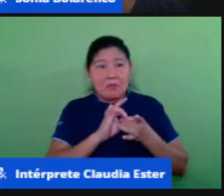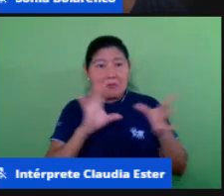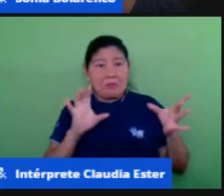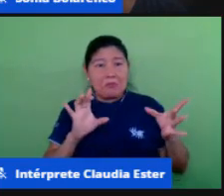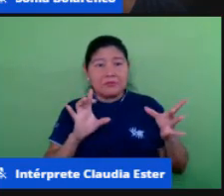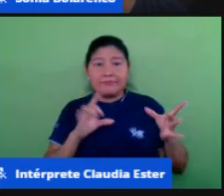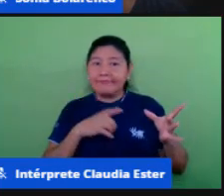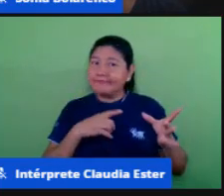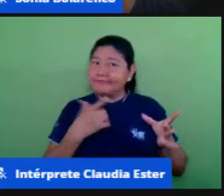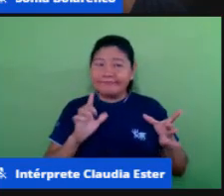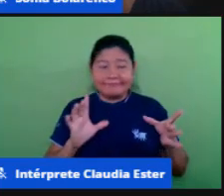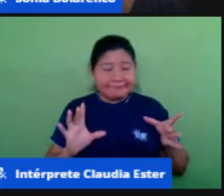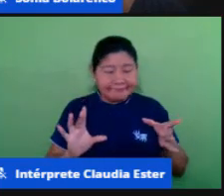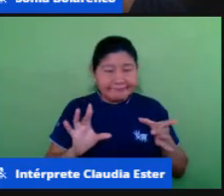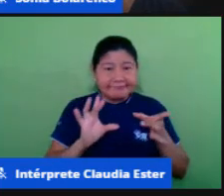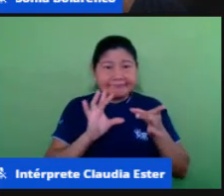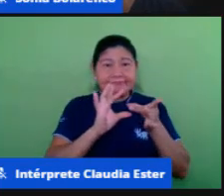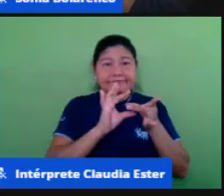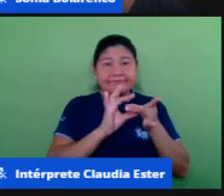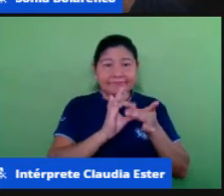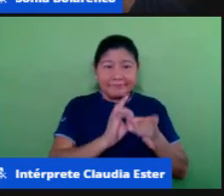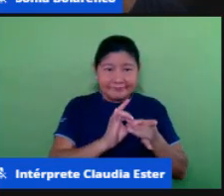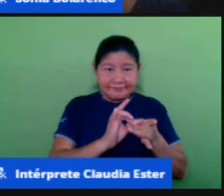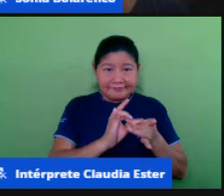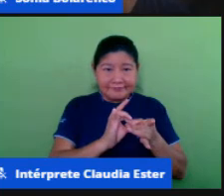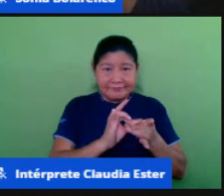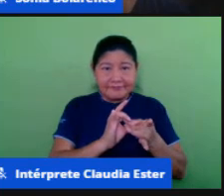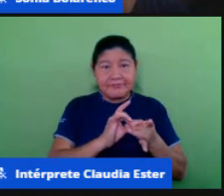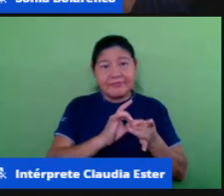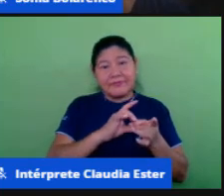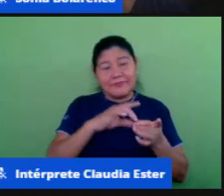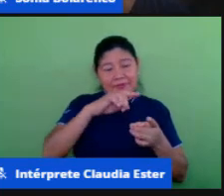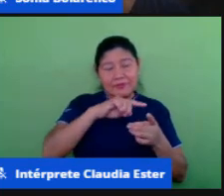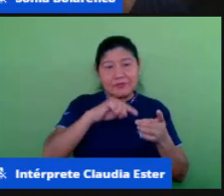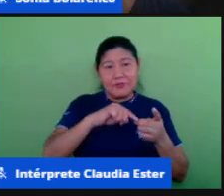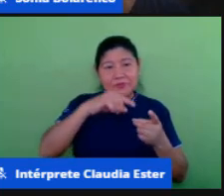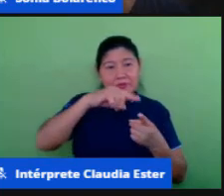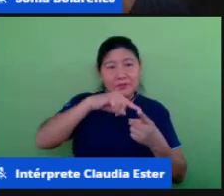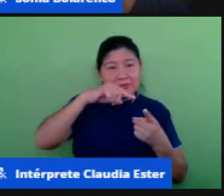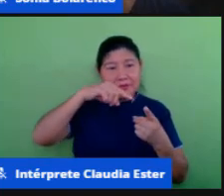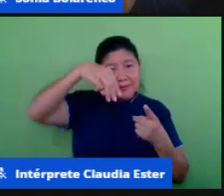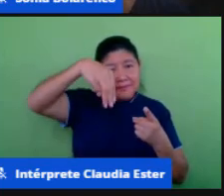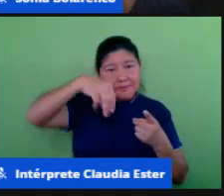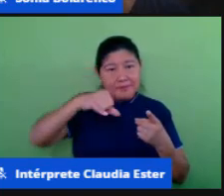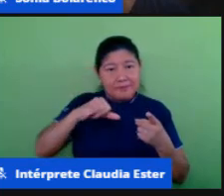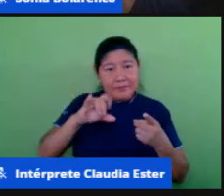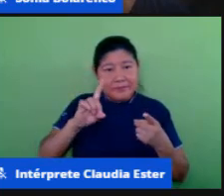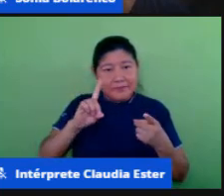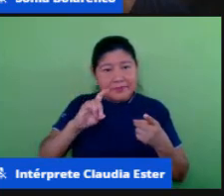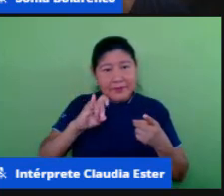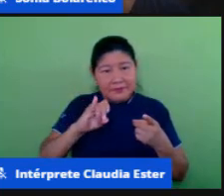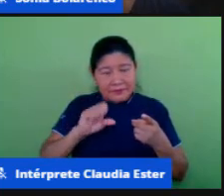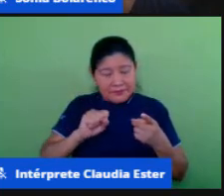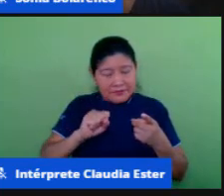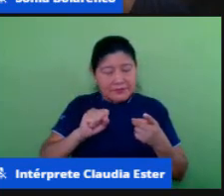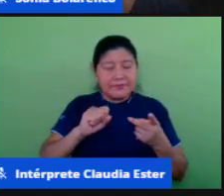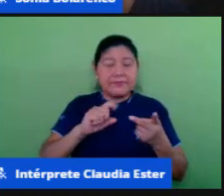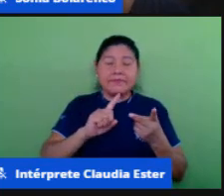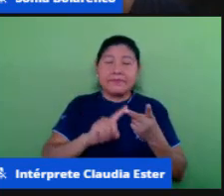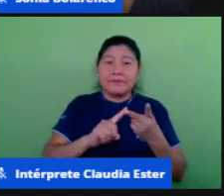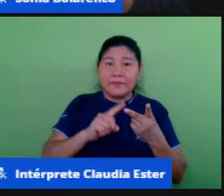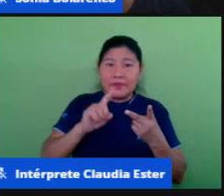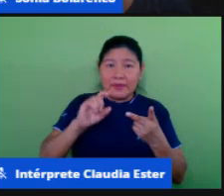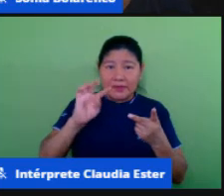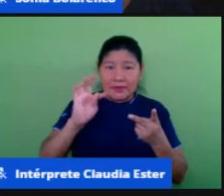discussão de tics com mídias muito pelo contrário tics e mídias andam de mãos dadas e até a